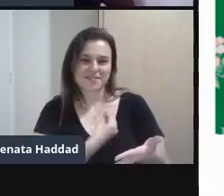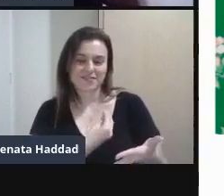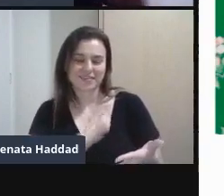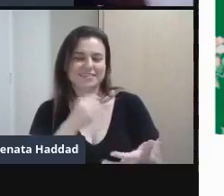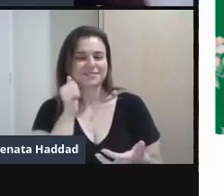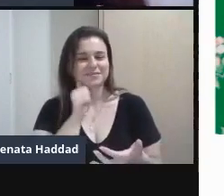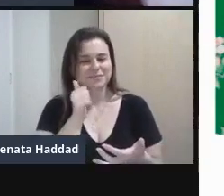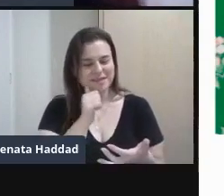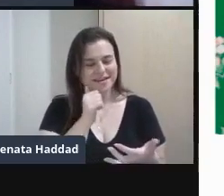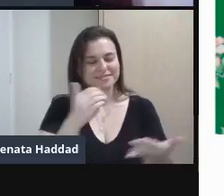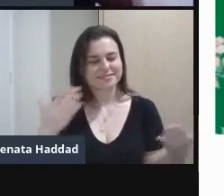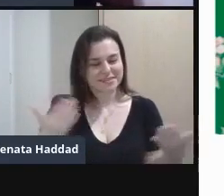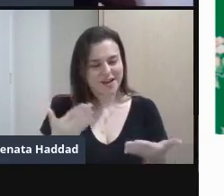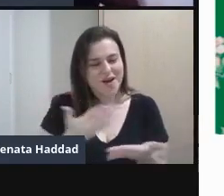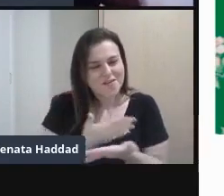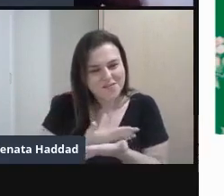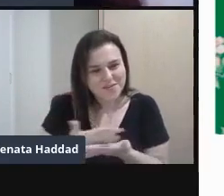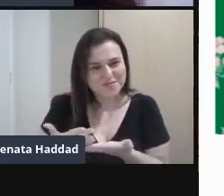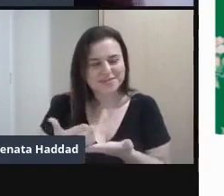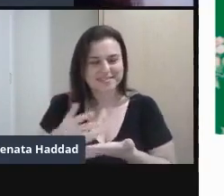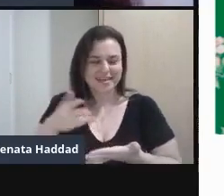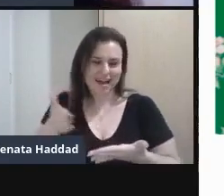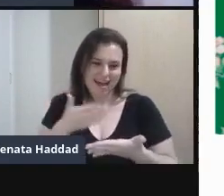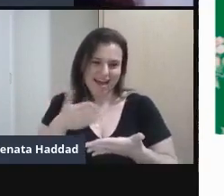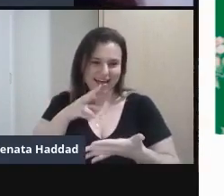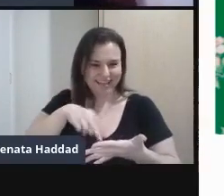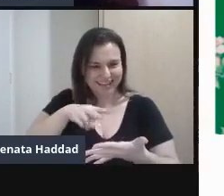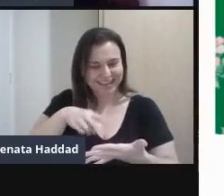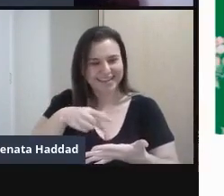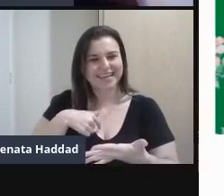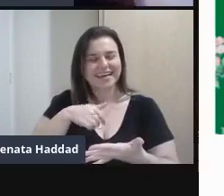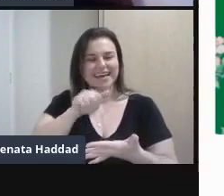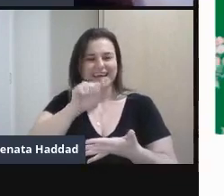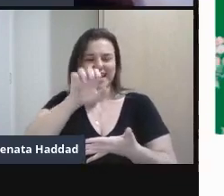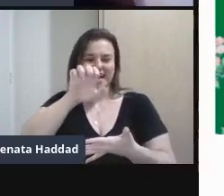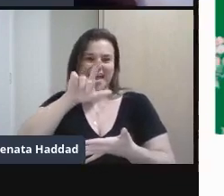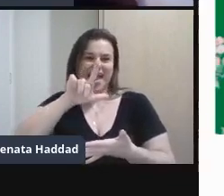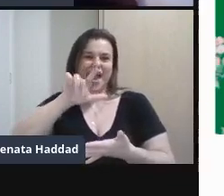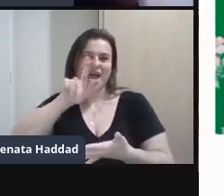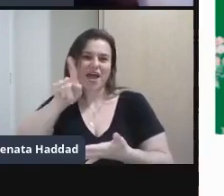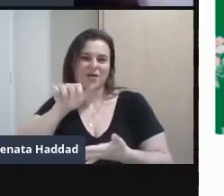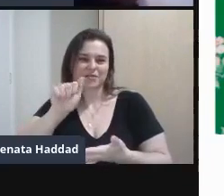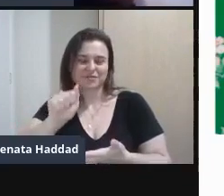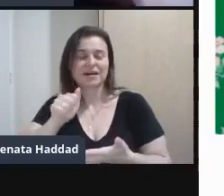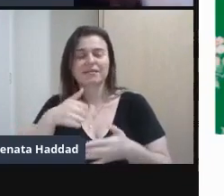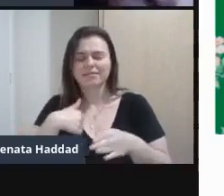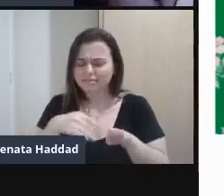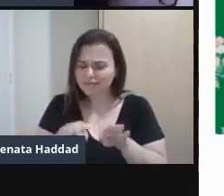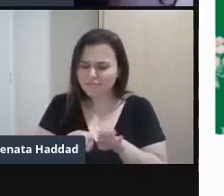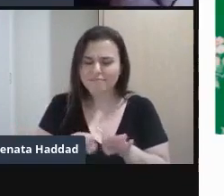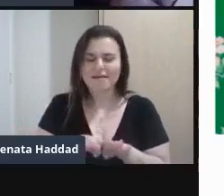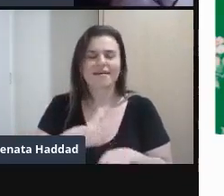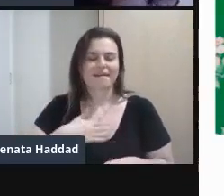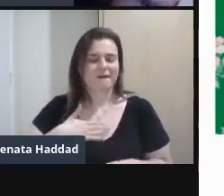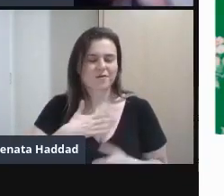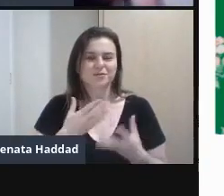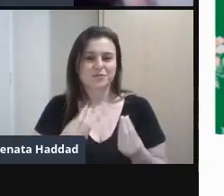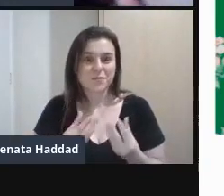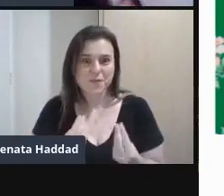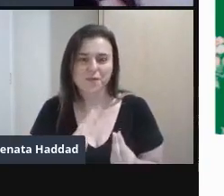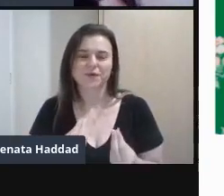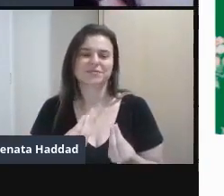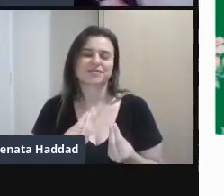biografia Da grande Elsa Soares Perfeito Rita Também gosto Muito de biografia Eu compacto Com você Eu